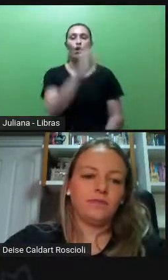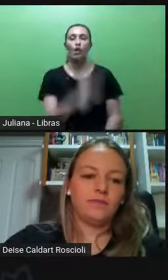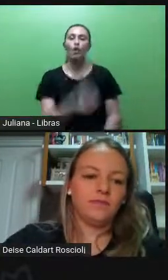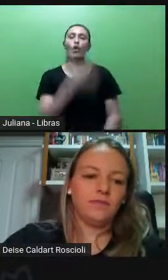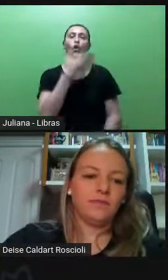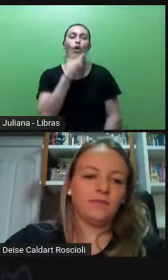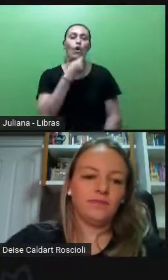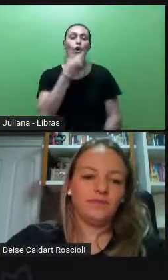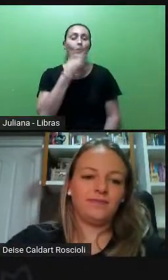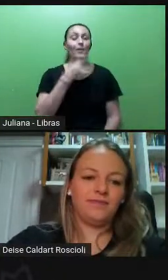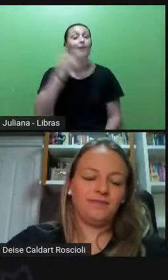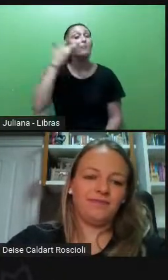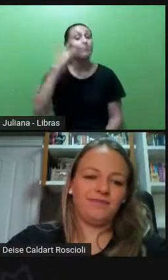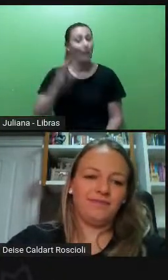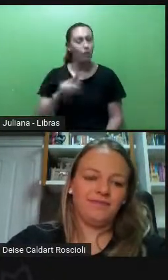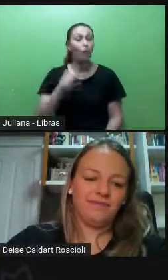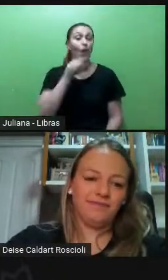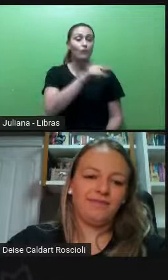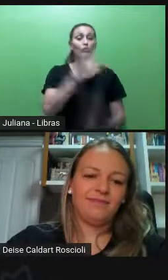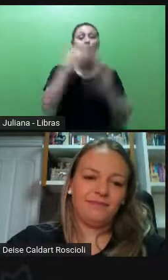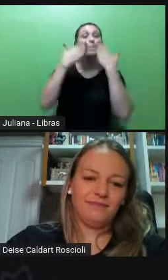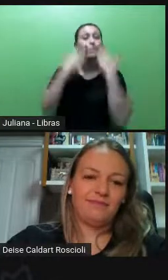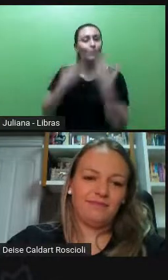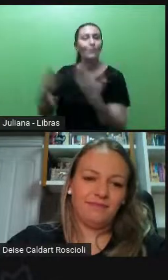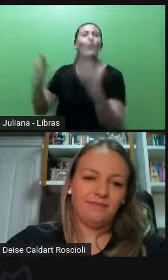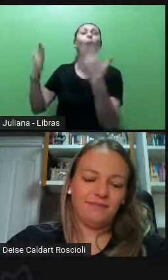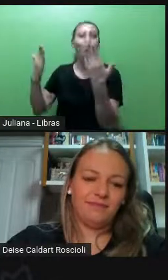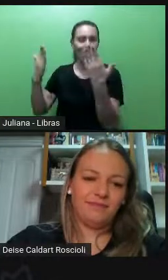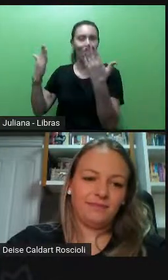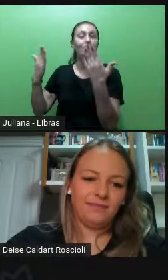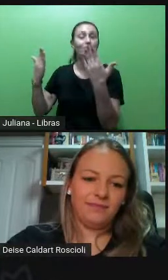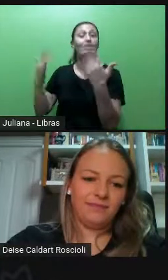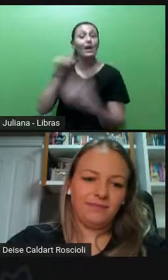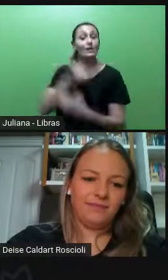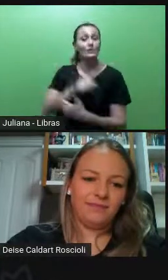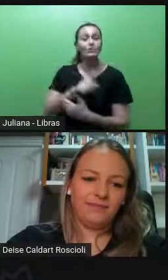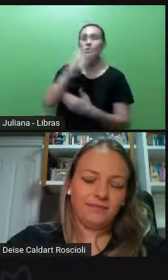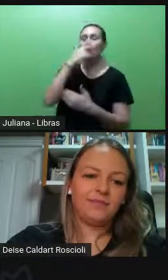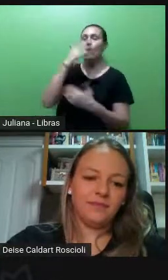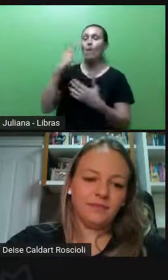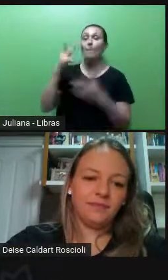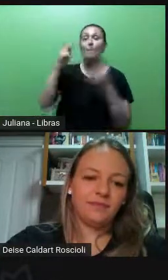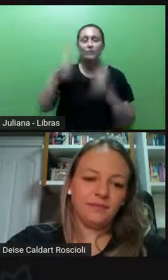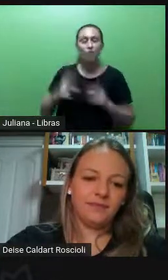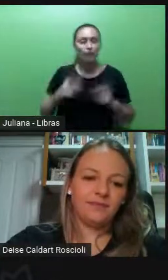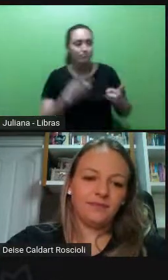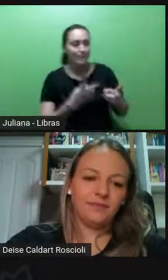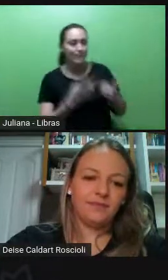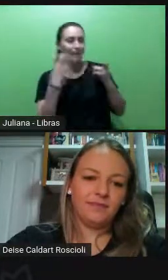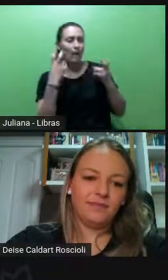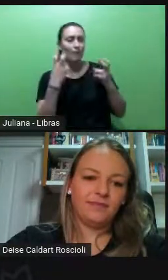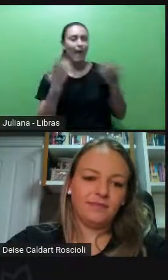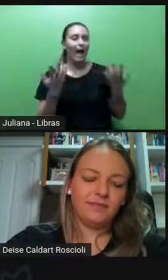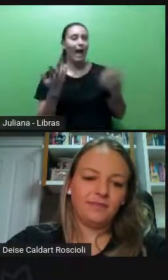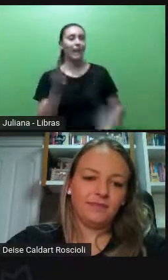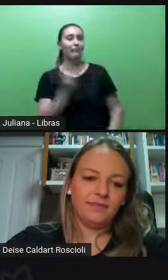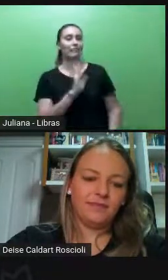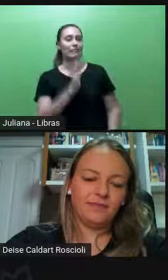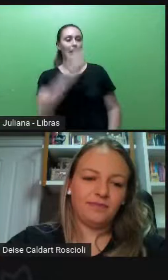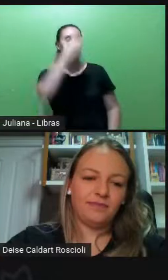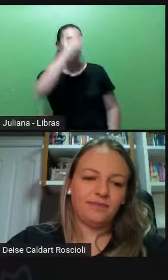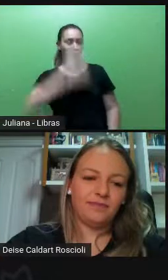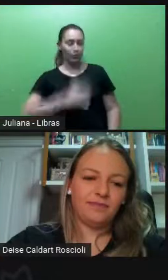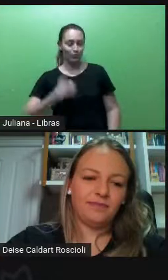Isso comunica, de alguma forma, e chega nas pessoas de uma forma que pessoas que não são ou um homem branco, não se